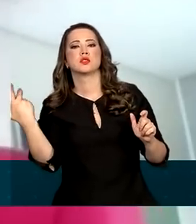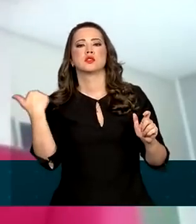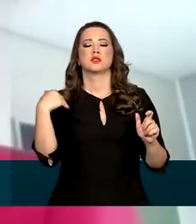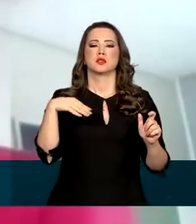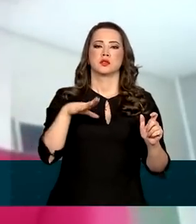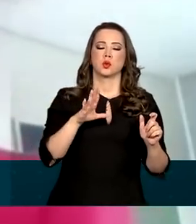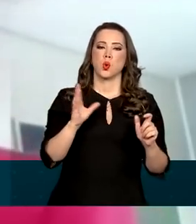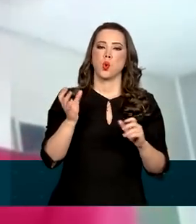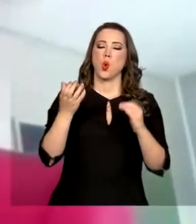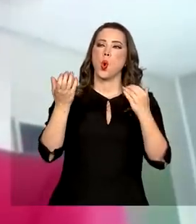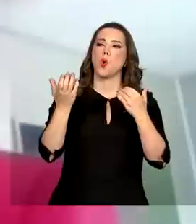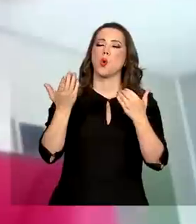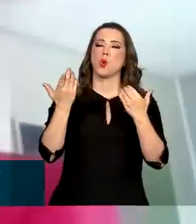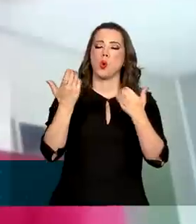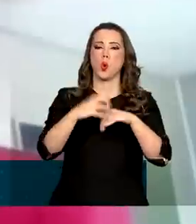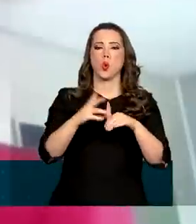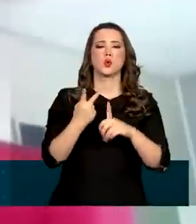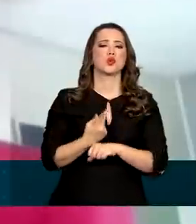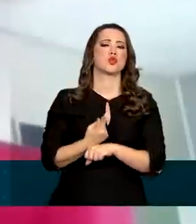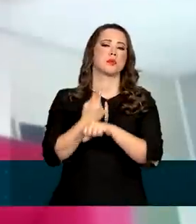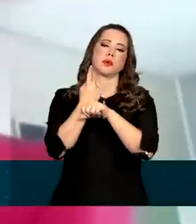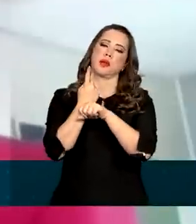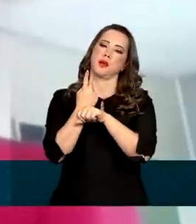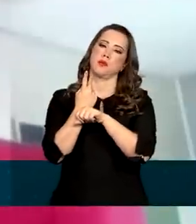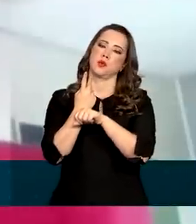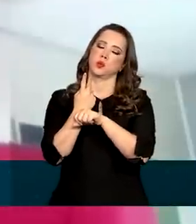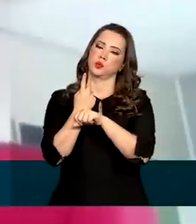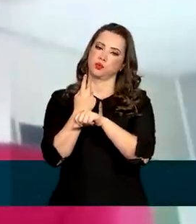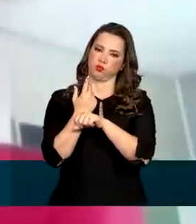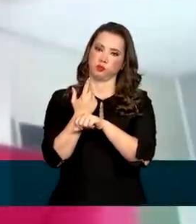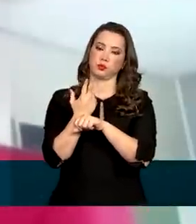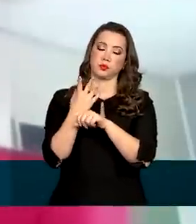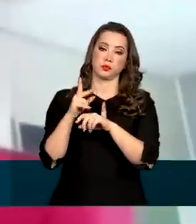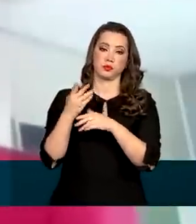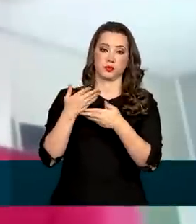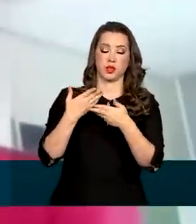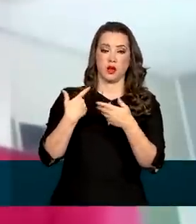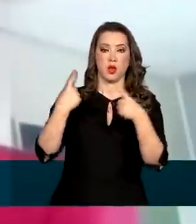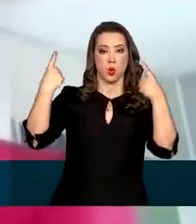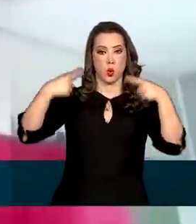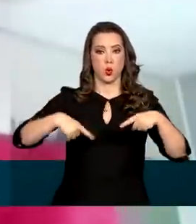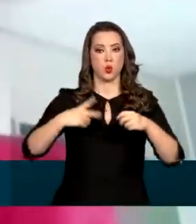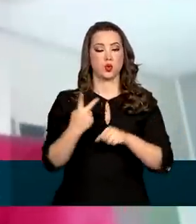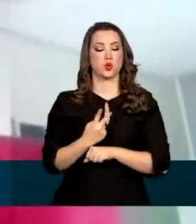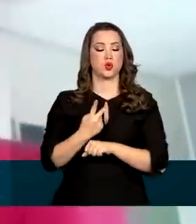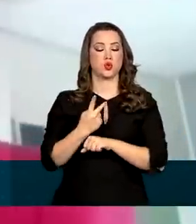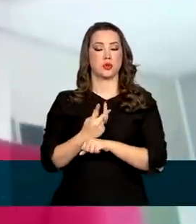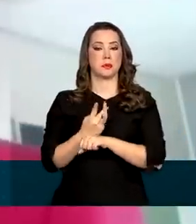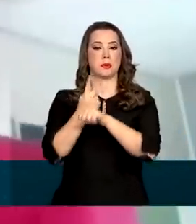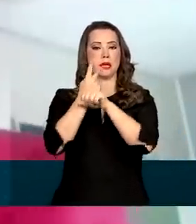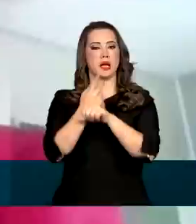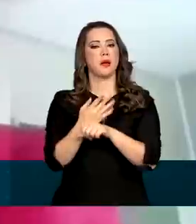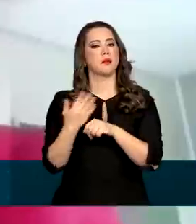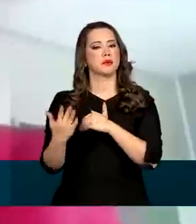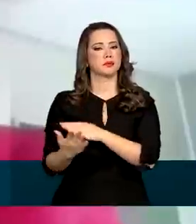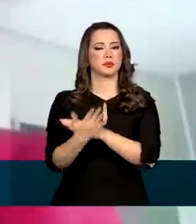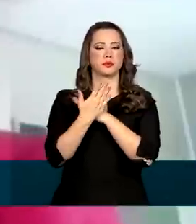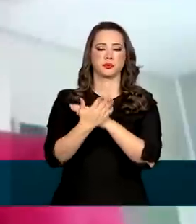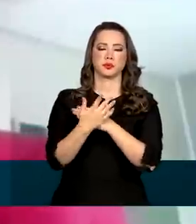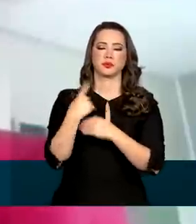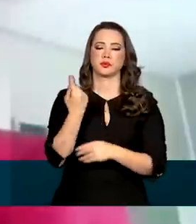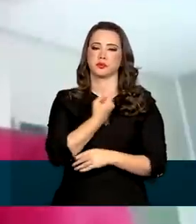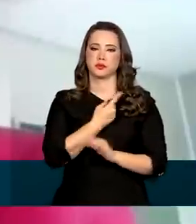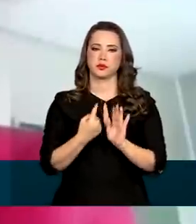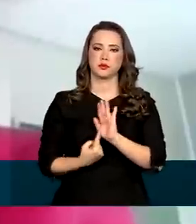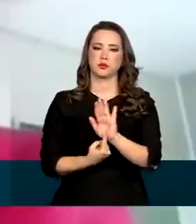concursos internacionais de premiação, isso tem ajudado muito a gente fazer e consolidar a